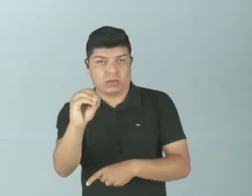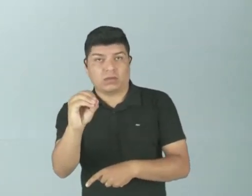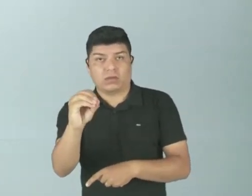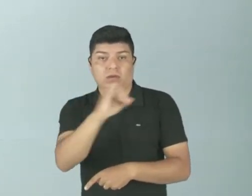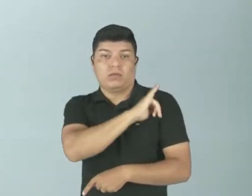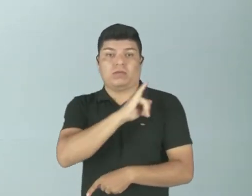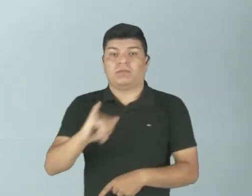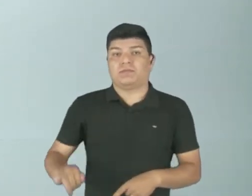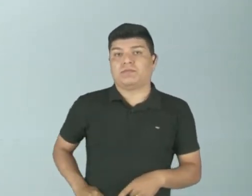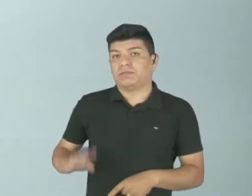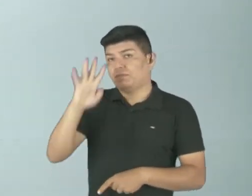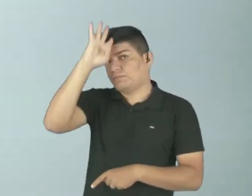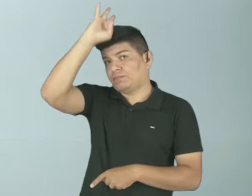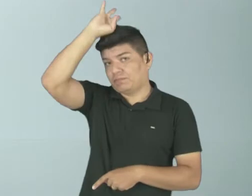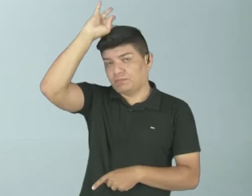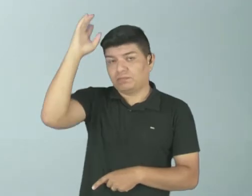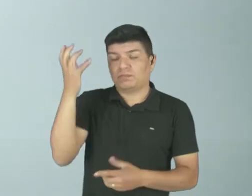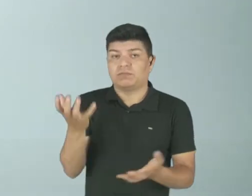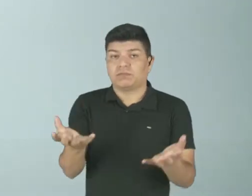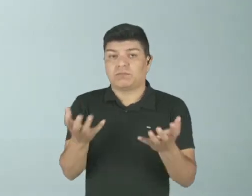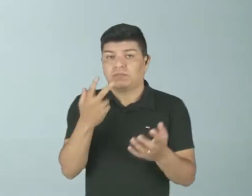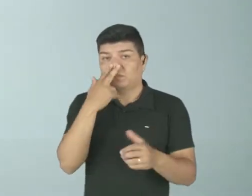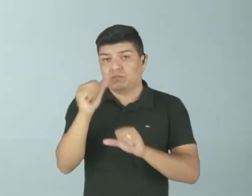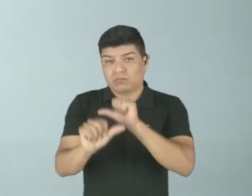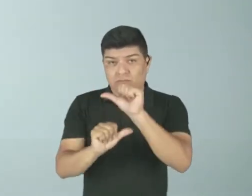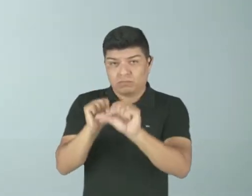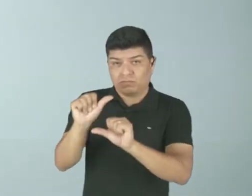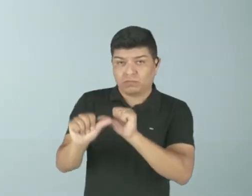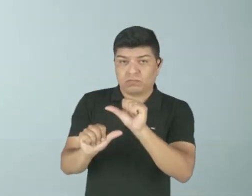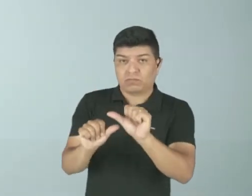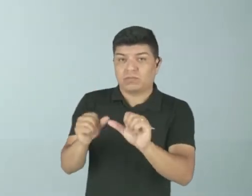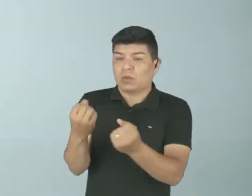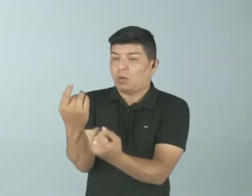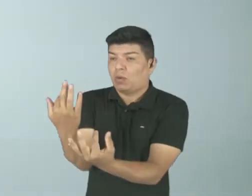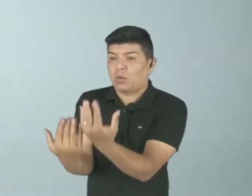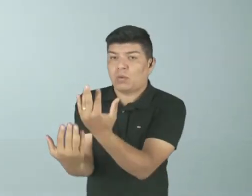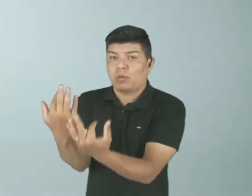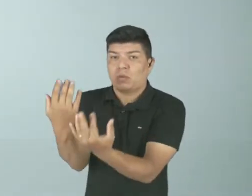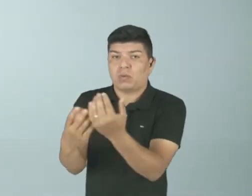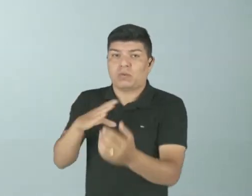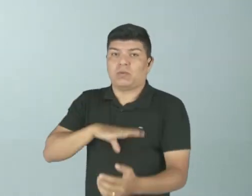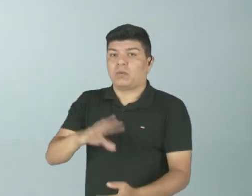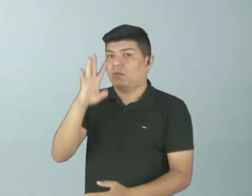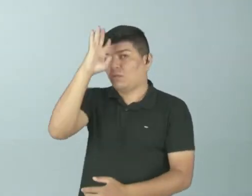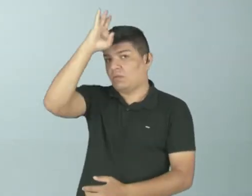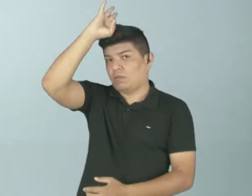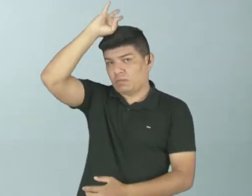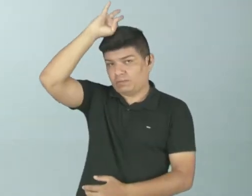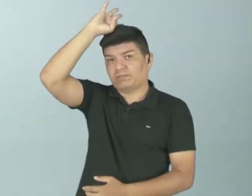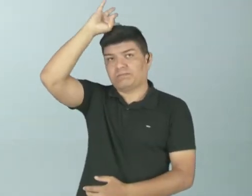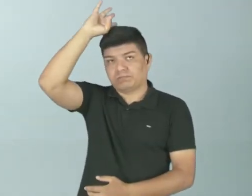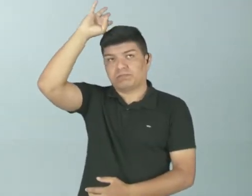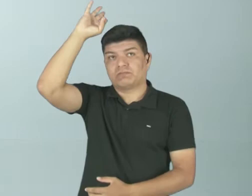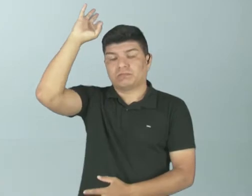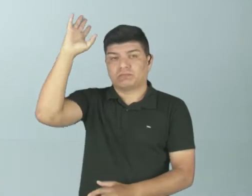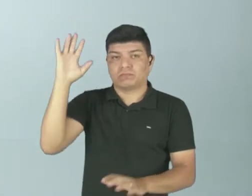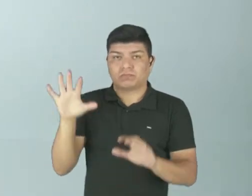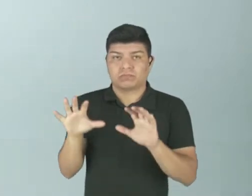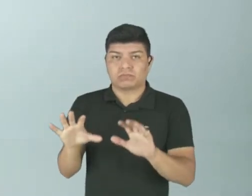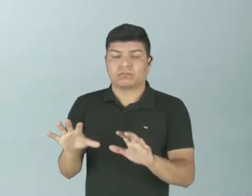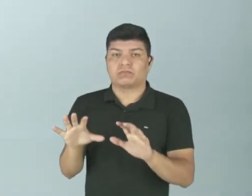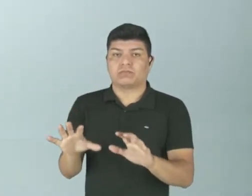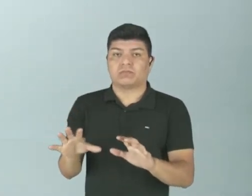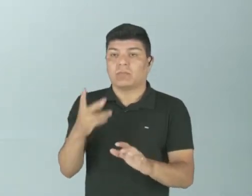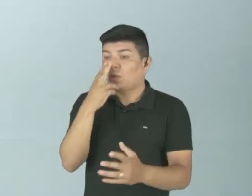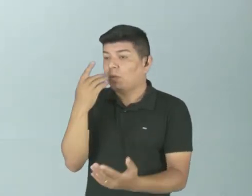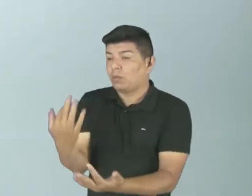ele quis fazer uma roupagem em Roma. Ele pôs fogo em Roma, mandou seus soldados colocar fogo em Roma. E aí,